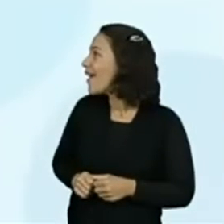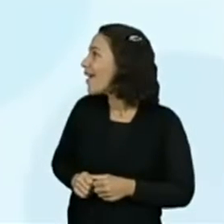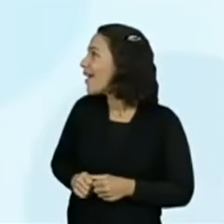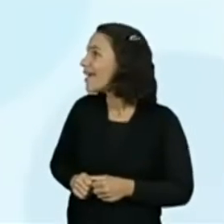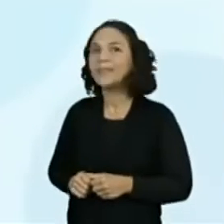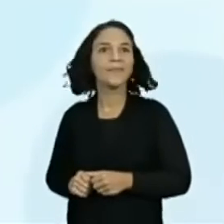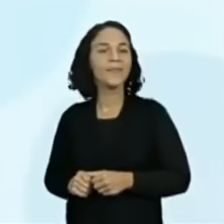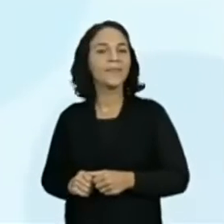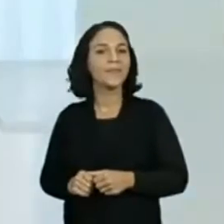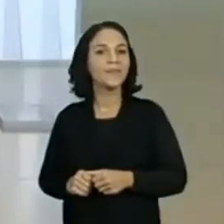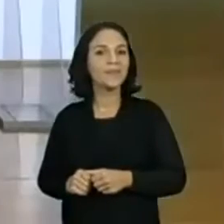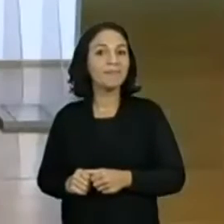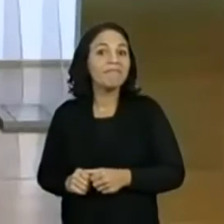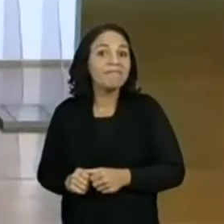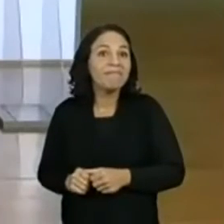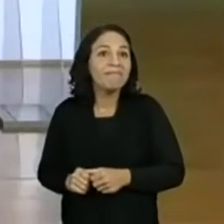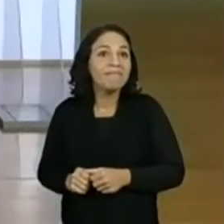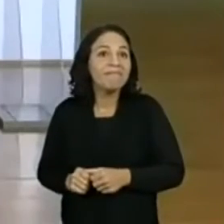Tcharam!